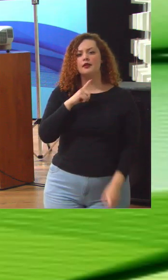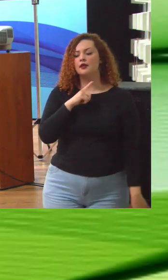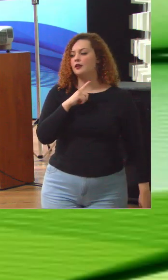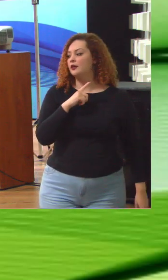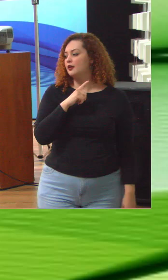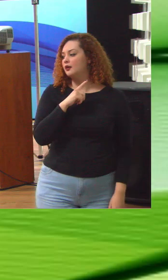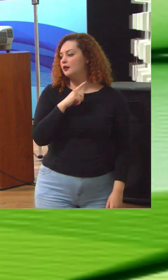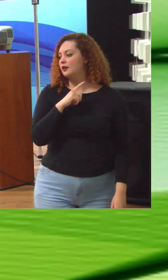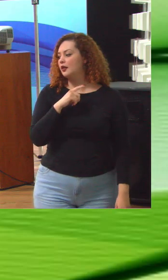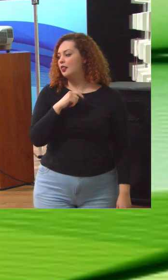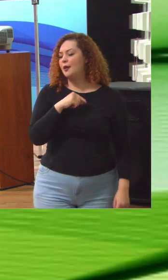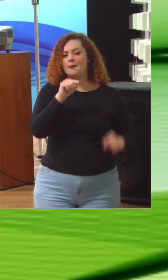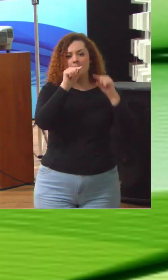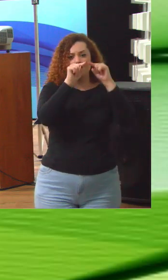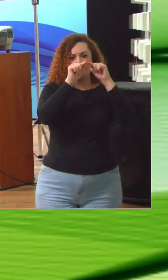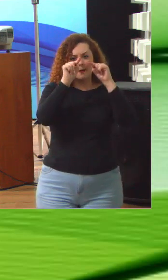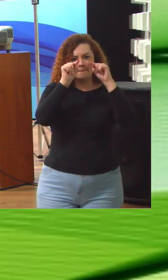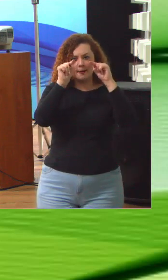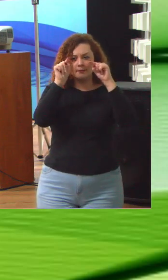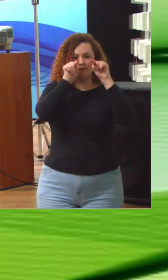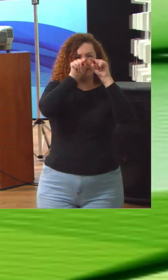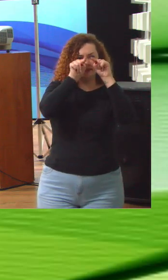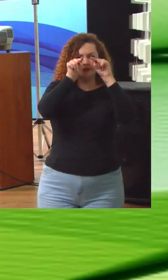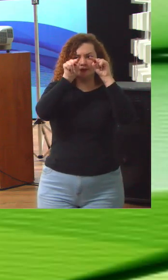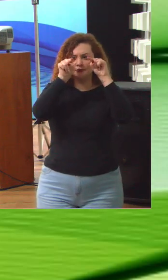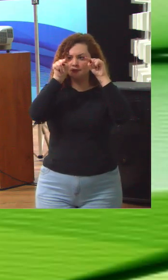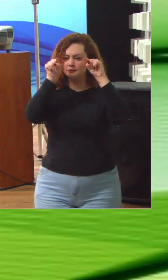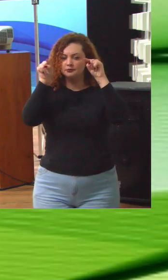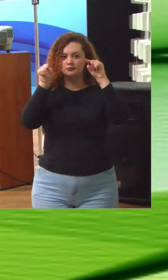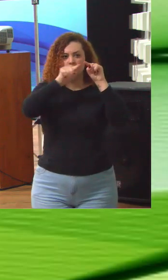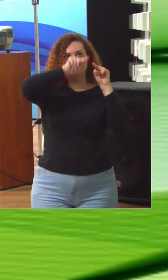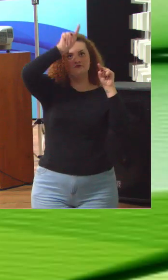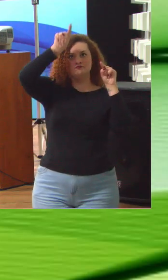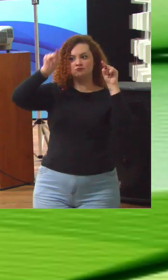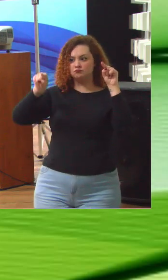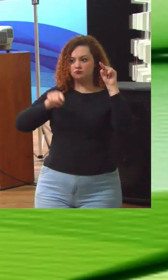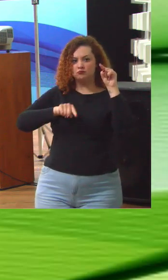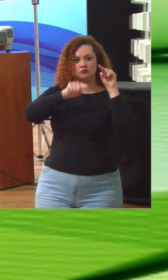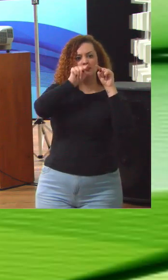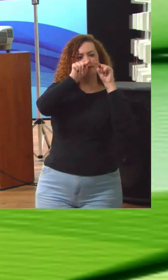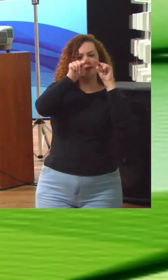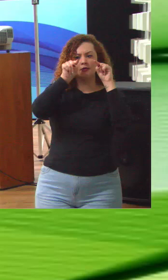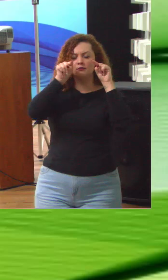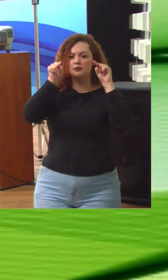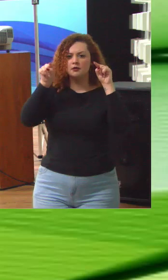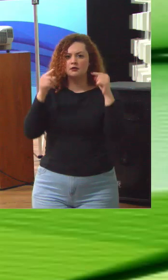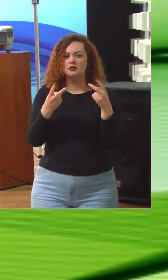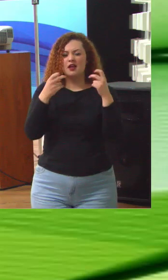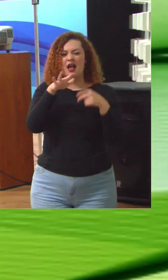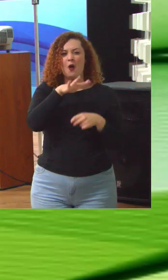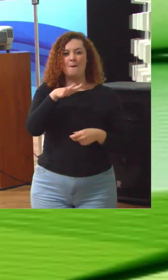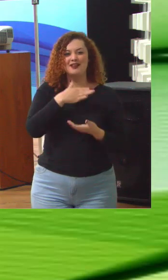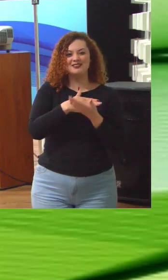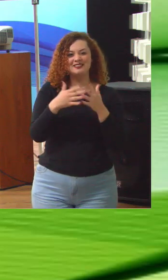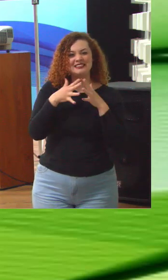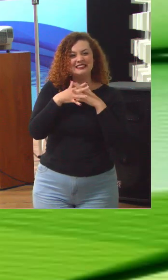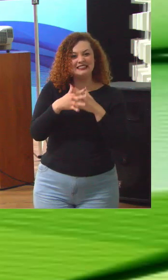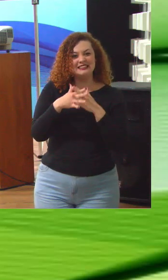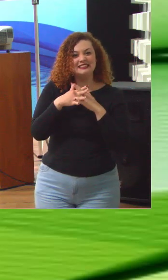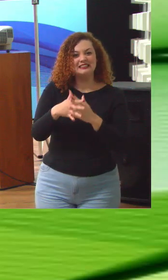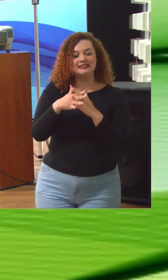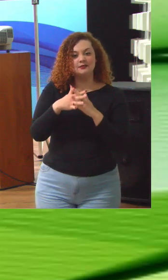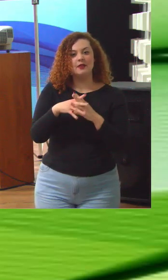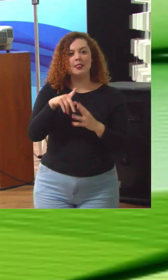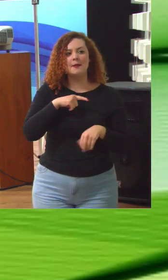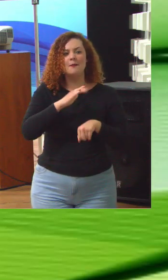tracejada aqui essa zona tracejada o TCU desenhou porque nessa parte aí as coisas ficam meio confusas tem